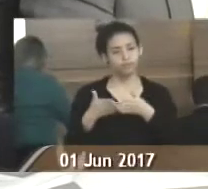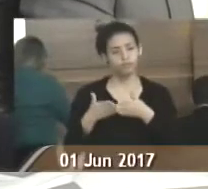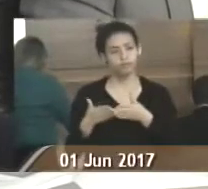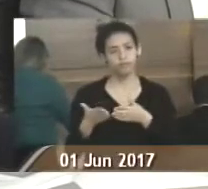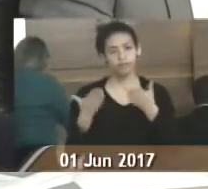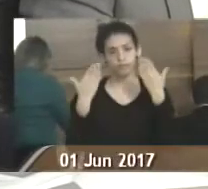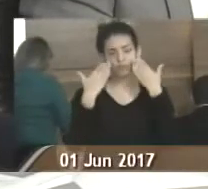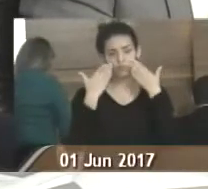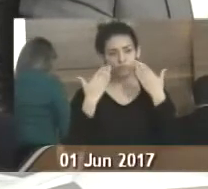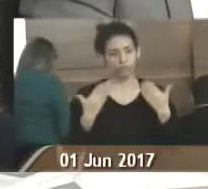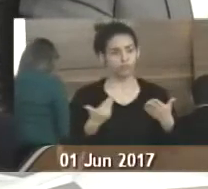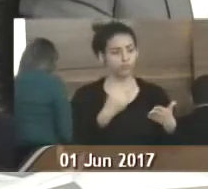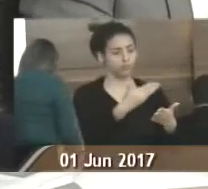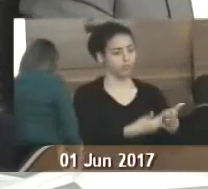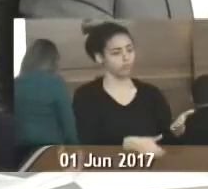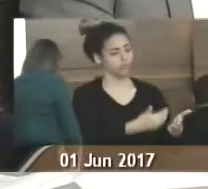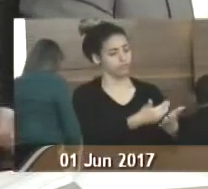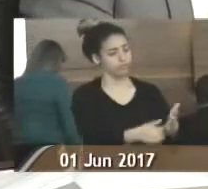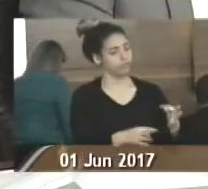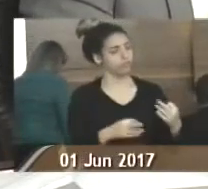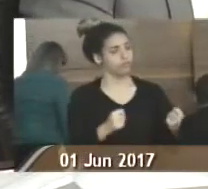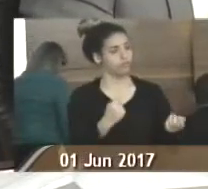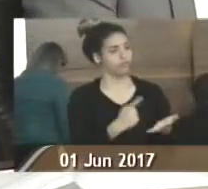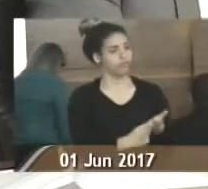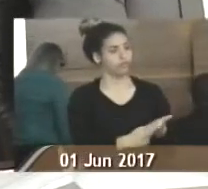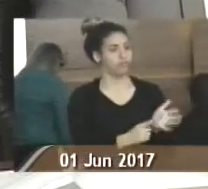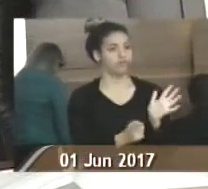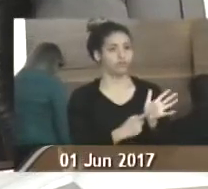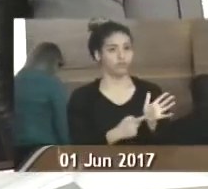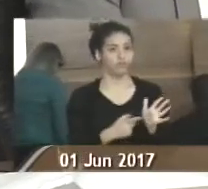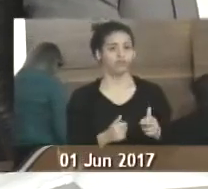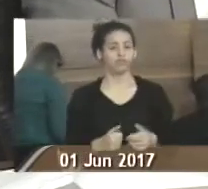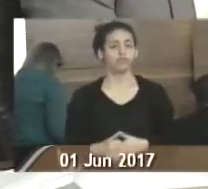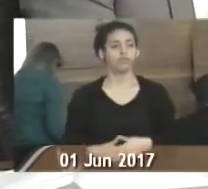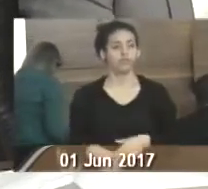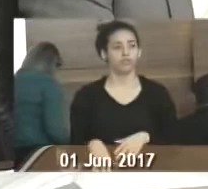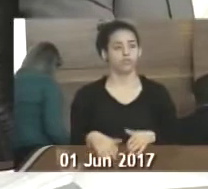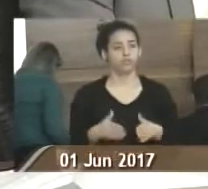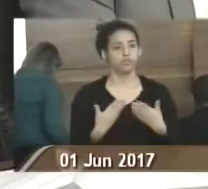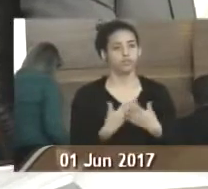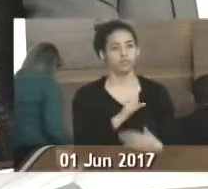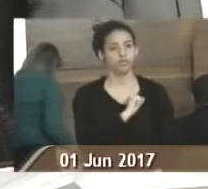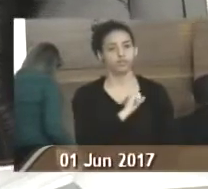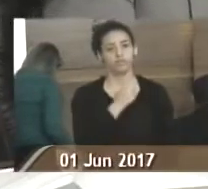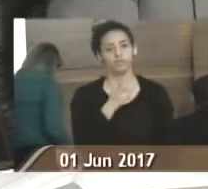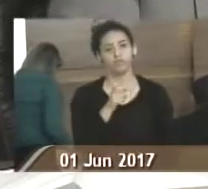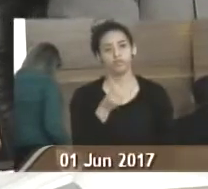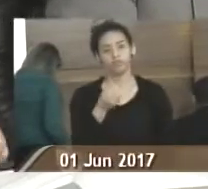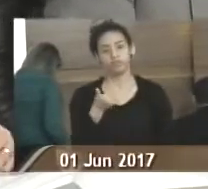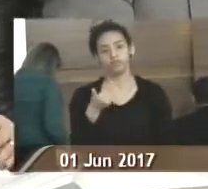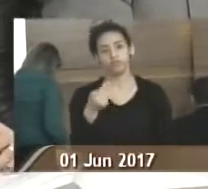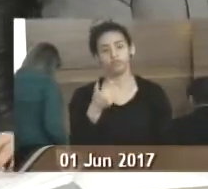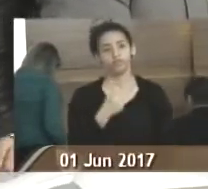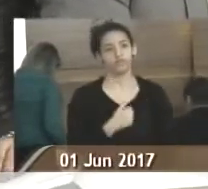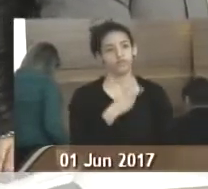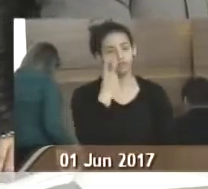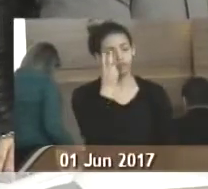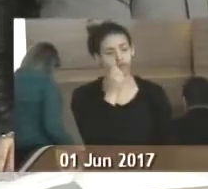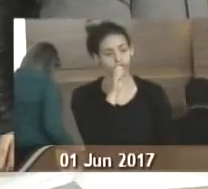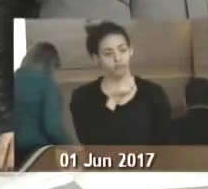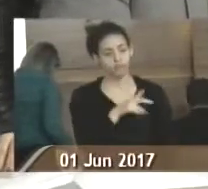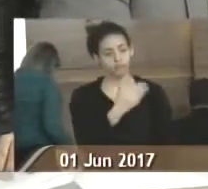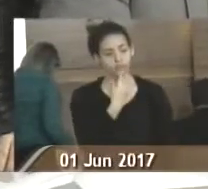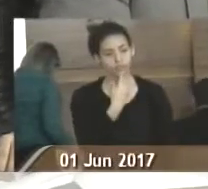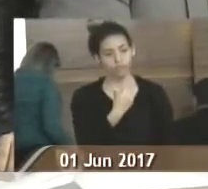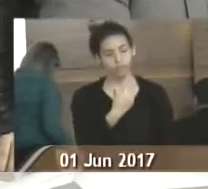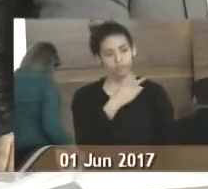a apresentação dos recibos, notas de entrega dos materiais. Requerimento 567, de 2017. Zé Augusto. Solicitando à